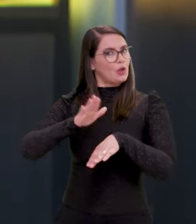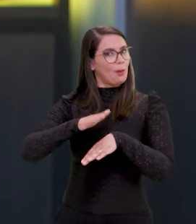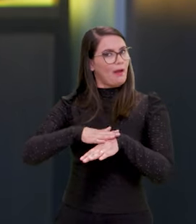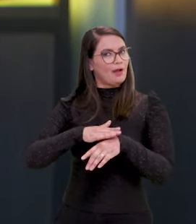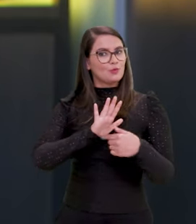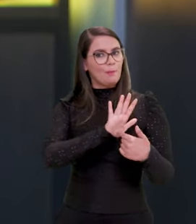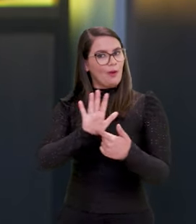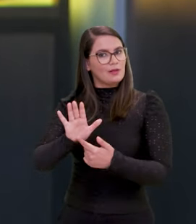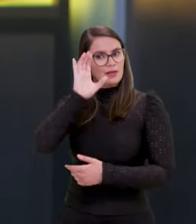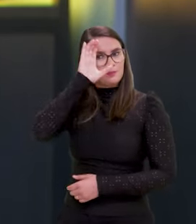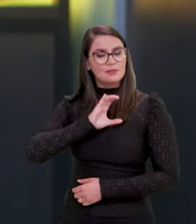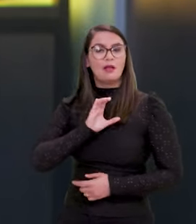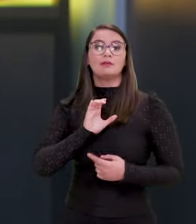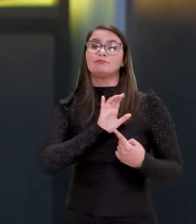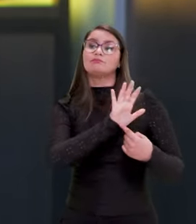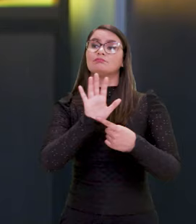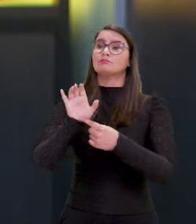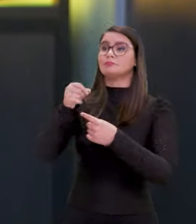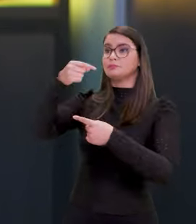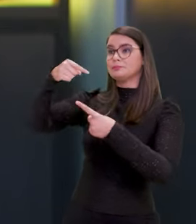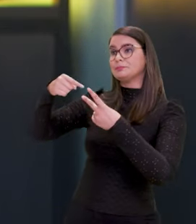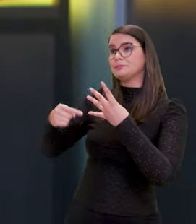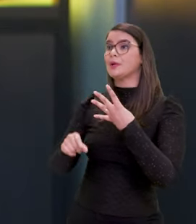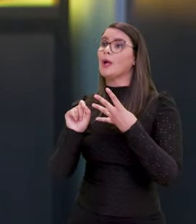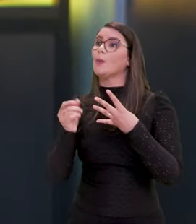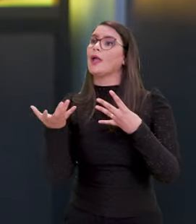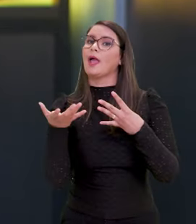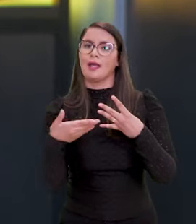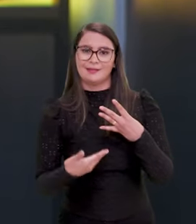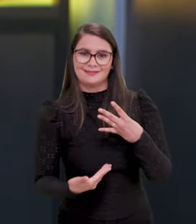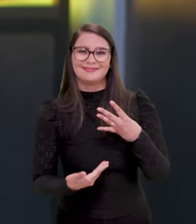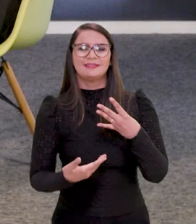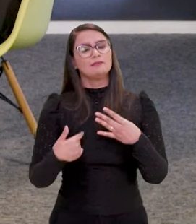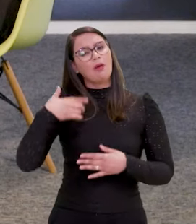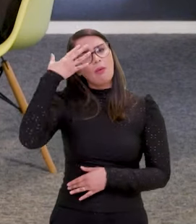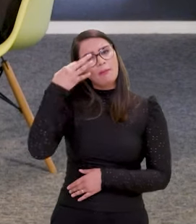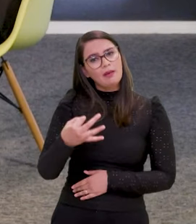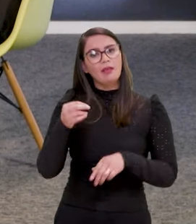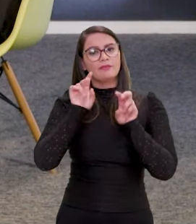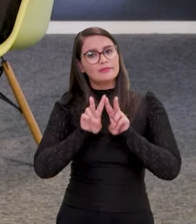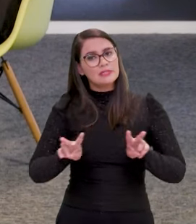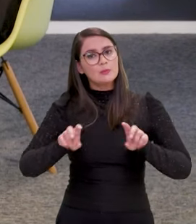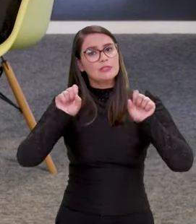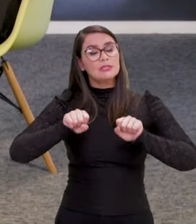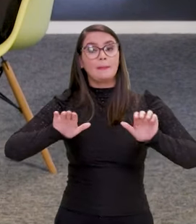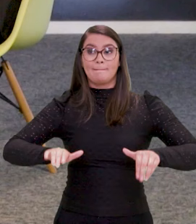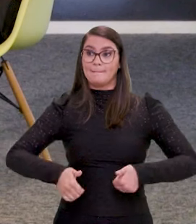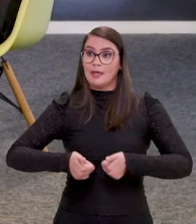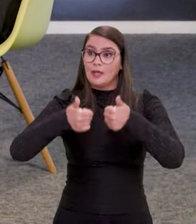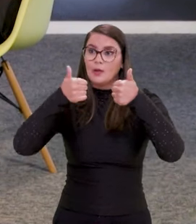ou apresentar para o cidadão aquilo que, de fato, ele precisa. Então, a gente entende muito essa visão de que essa